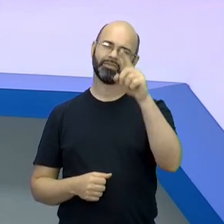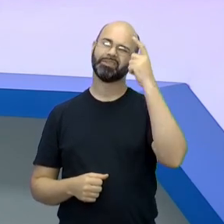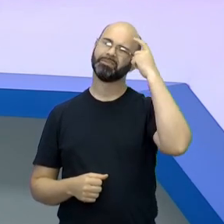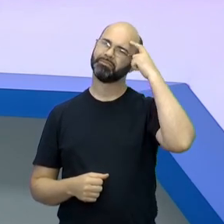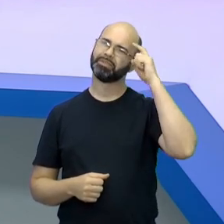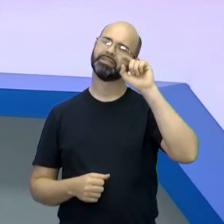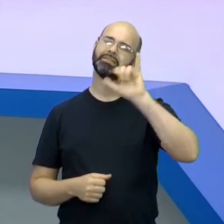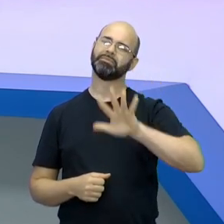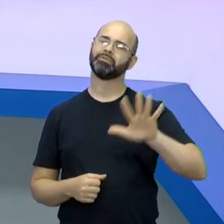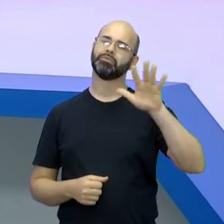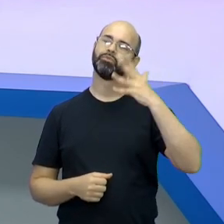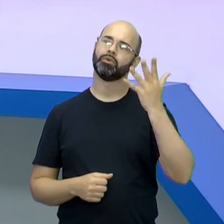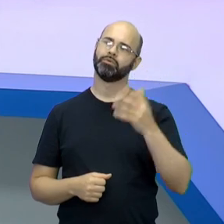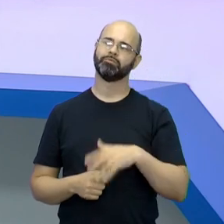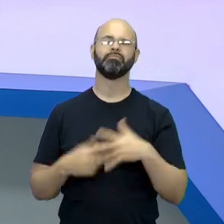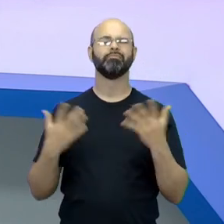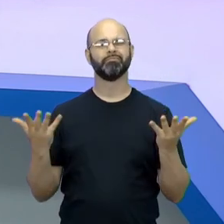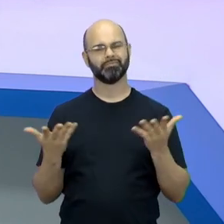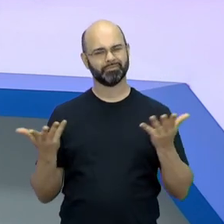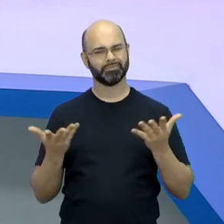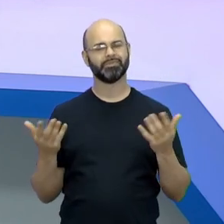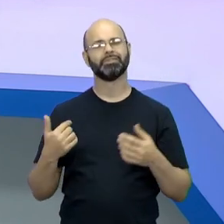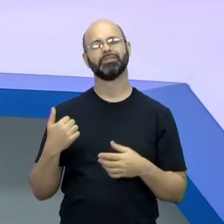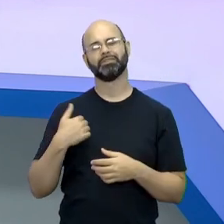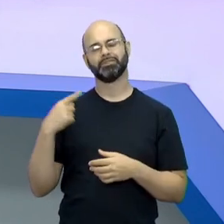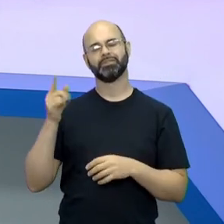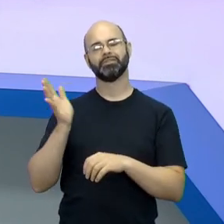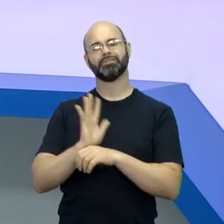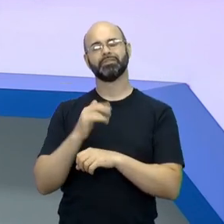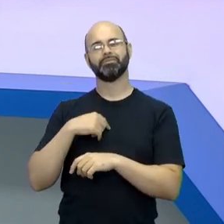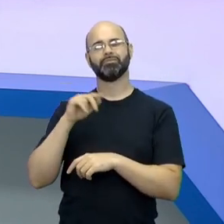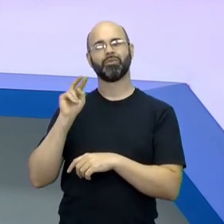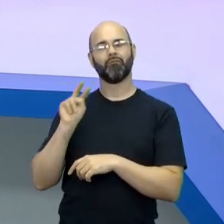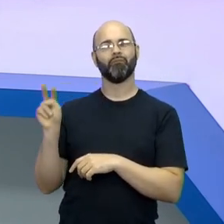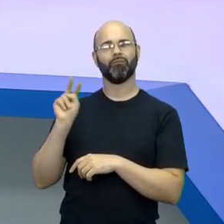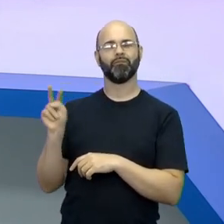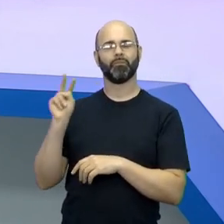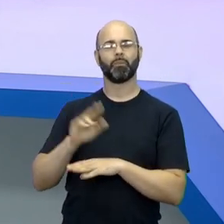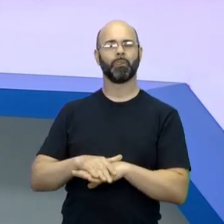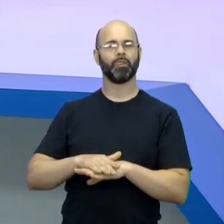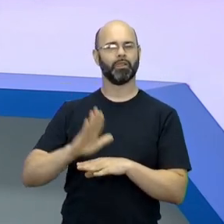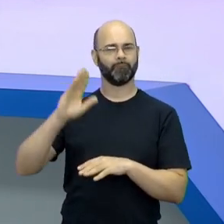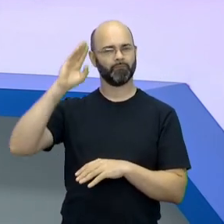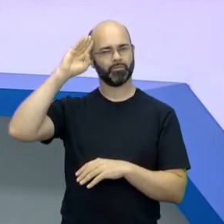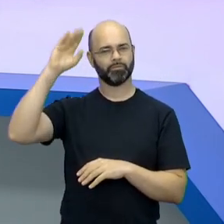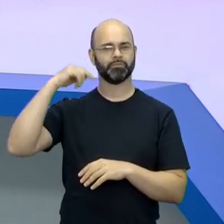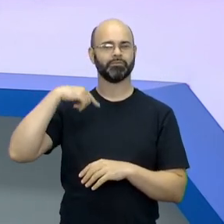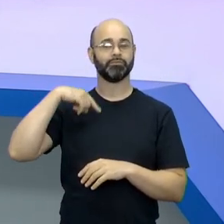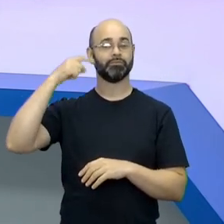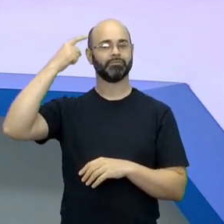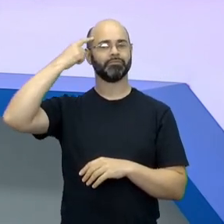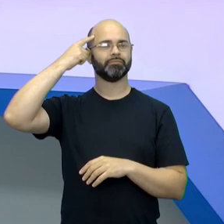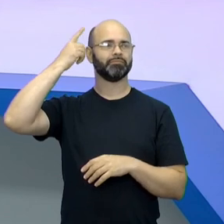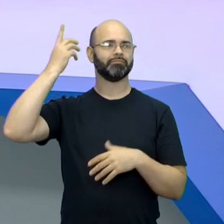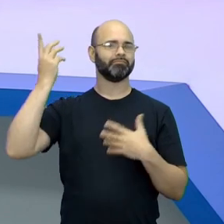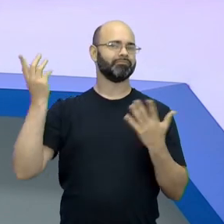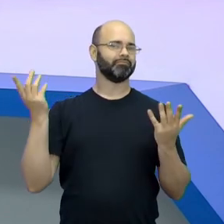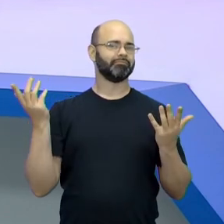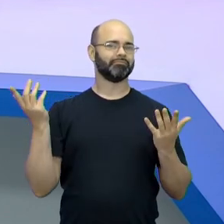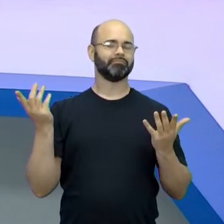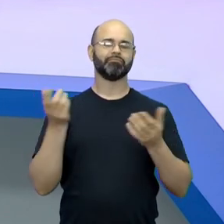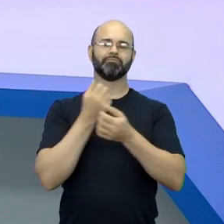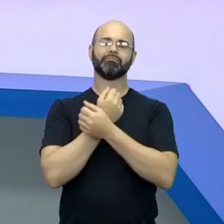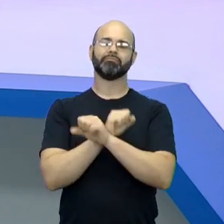já habituado a ver esse cinema com essa temática, mas eu acho que a primeira imagem que viria na minha cabeça era os